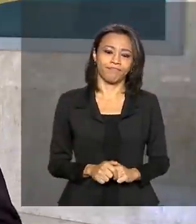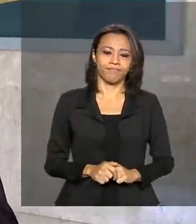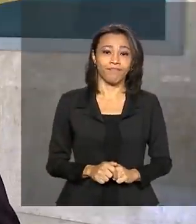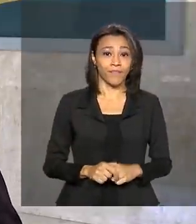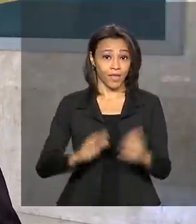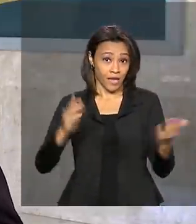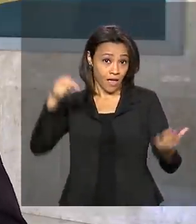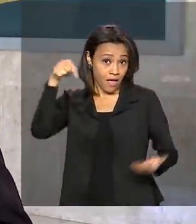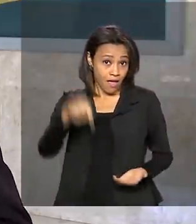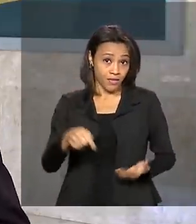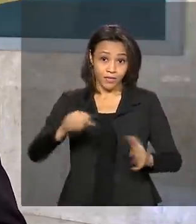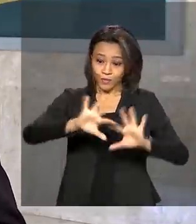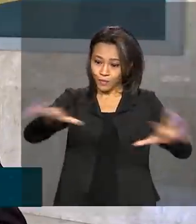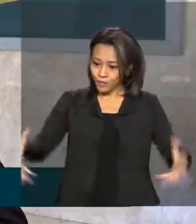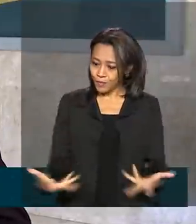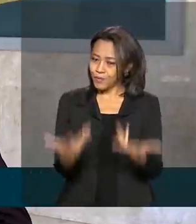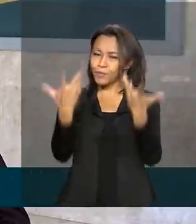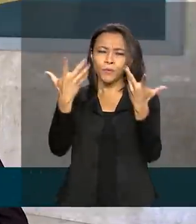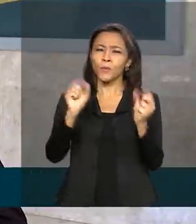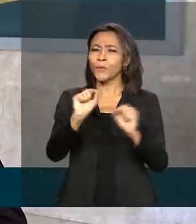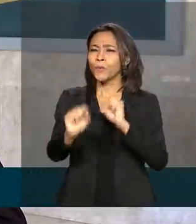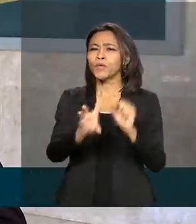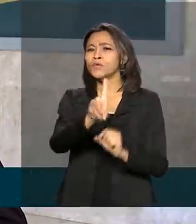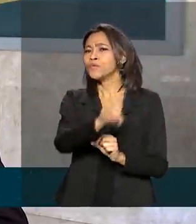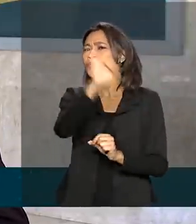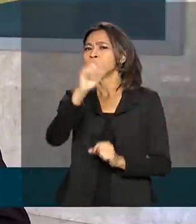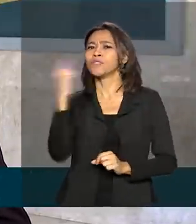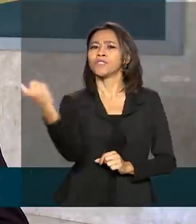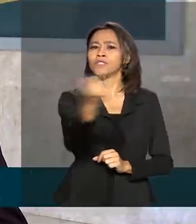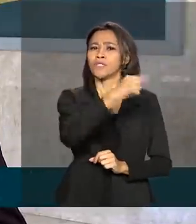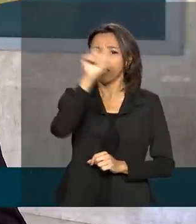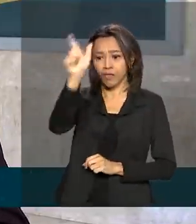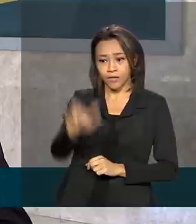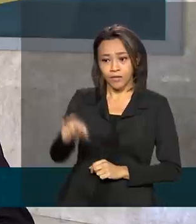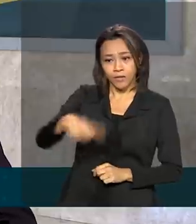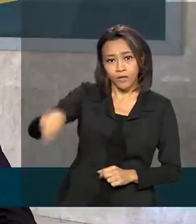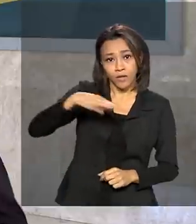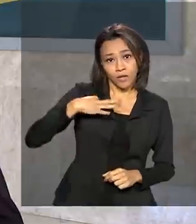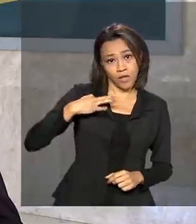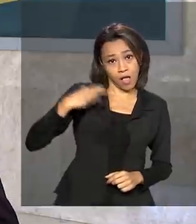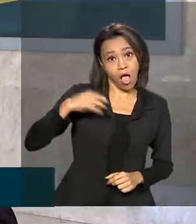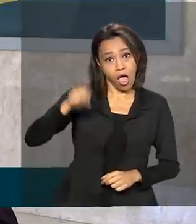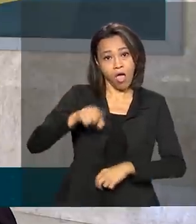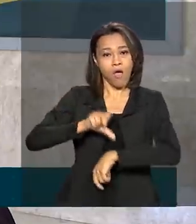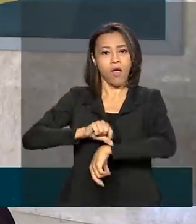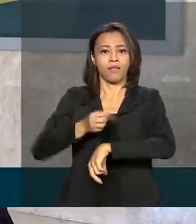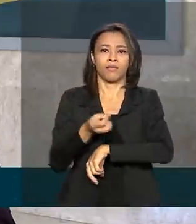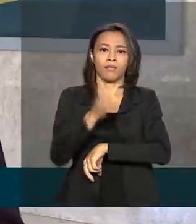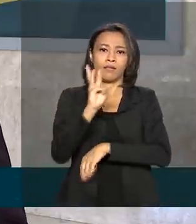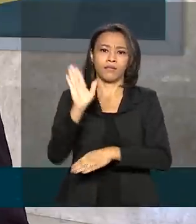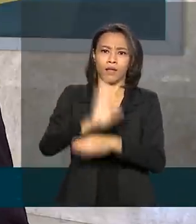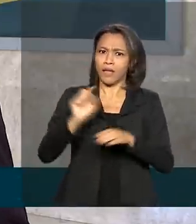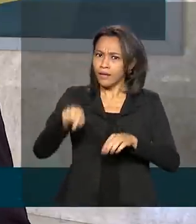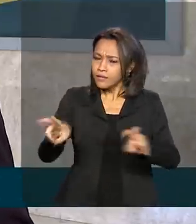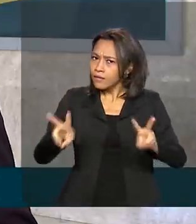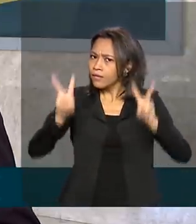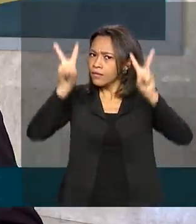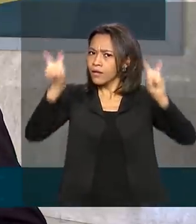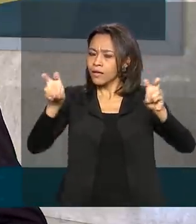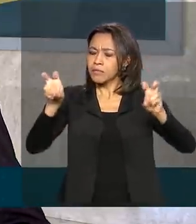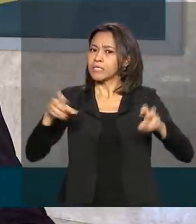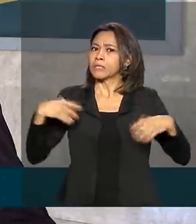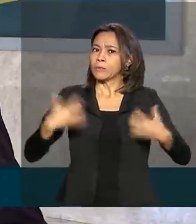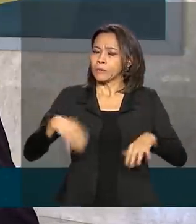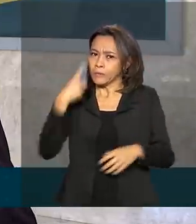Essa solenidade do dia nacional do voluntariado aqui no Palácio do Planalto será às três da tarde. E esse é um tema que é tratado com relevância pelo Governo